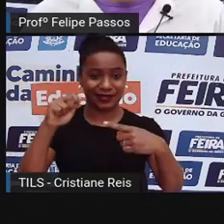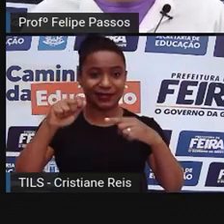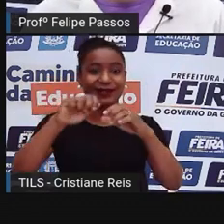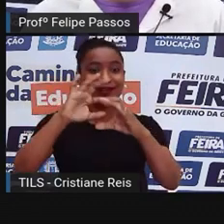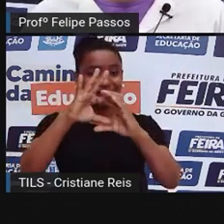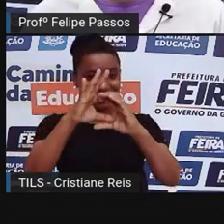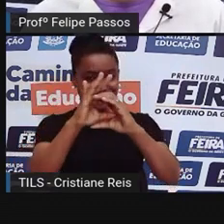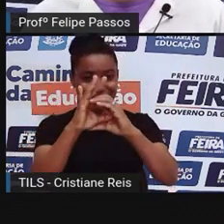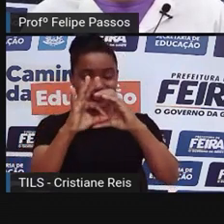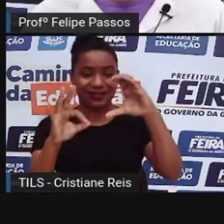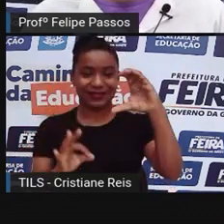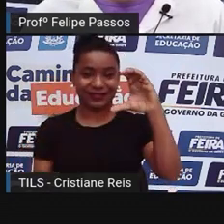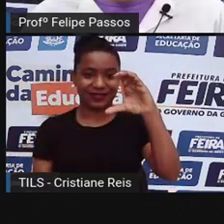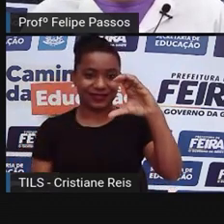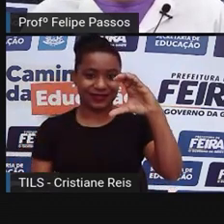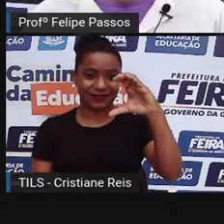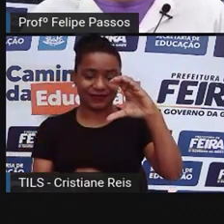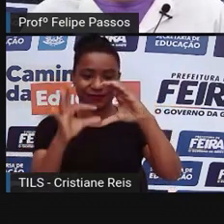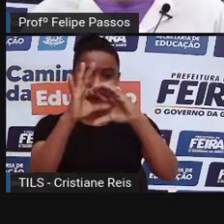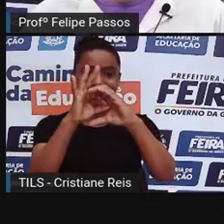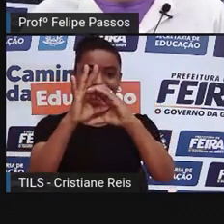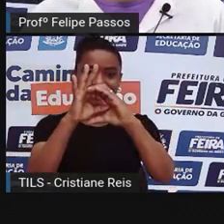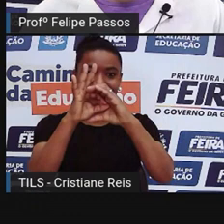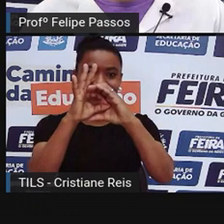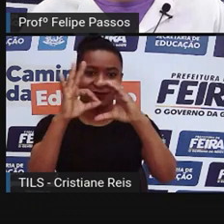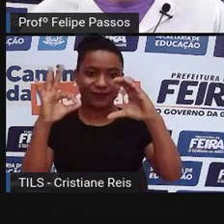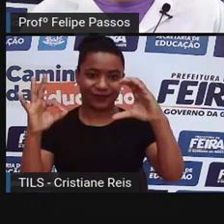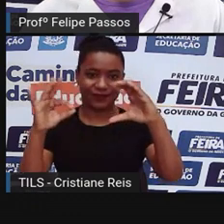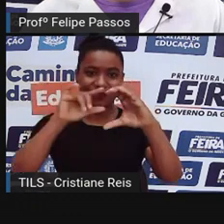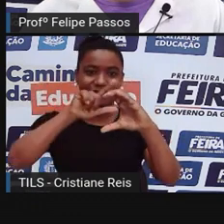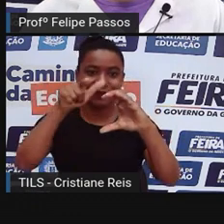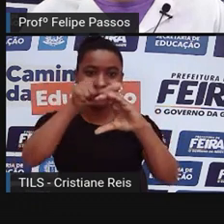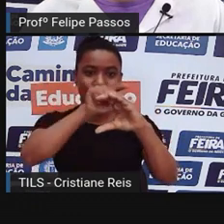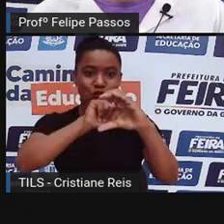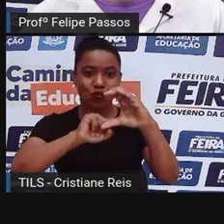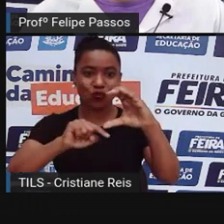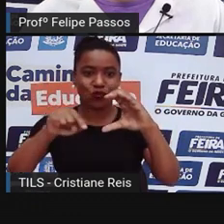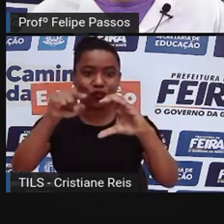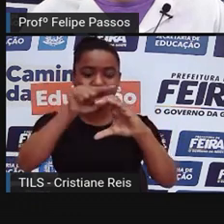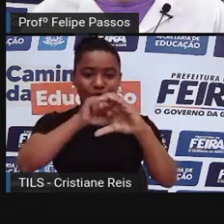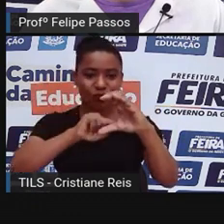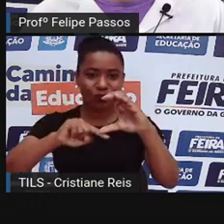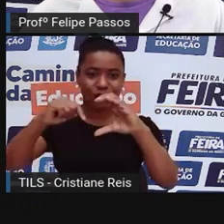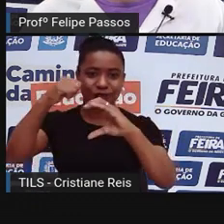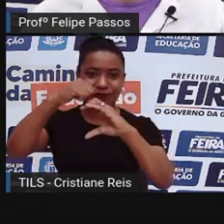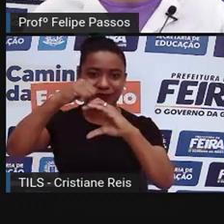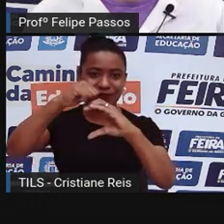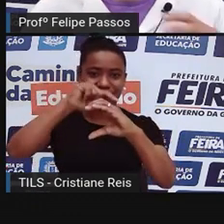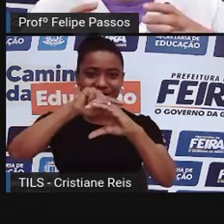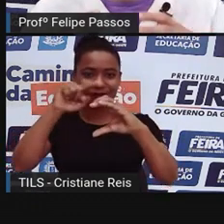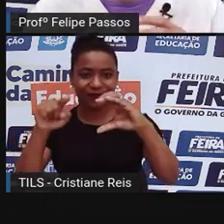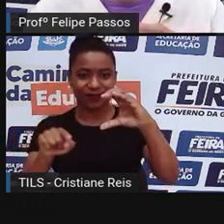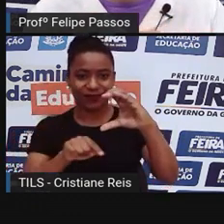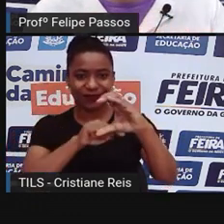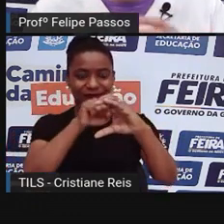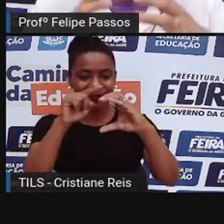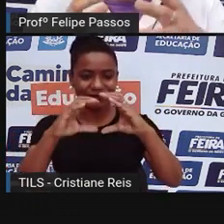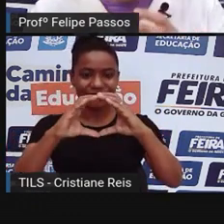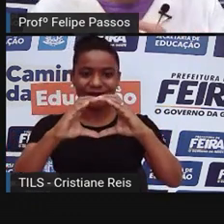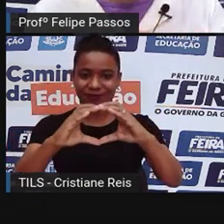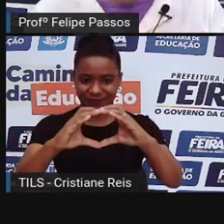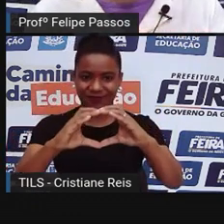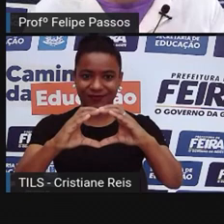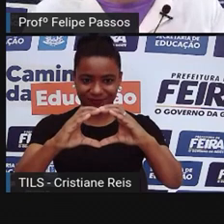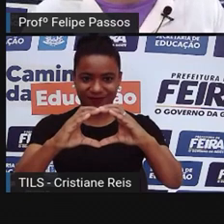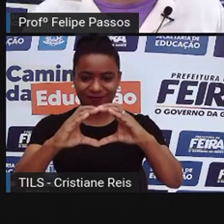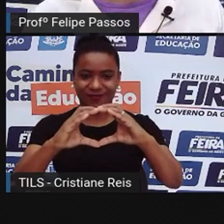essa película, uma barreira que envolve toda a célula, que delimita, diz aonde